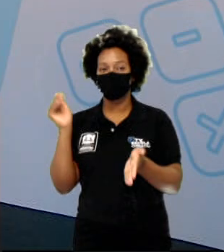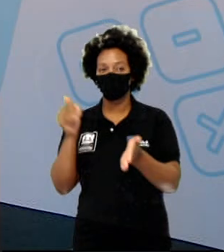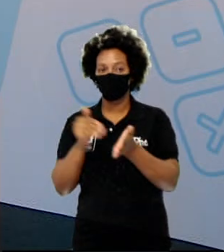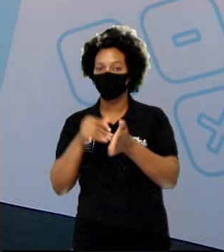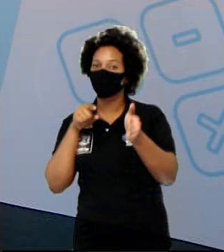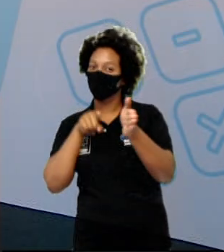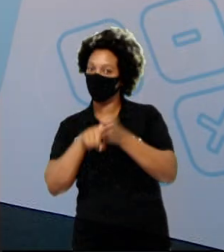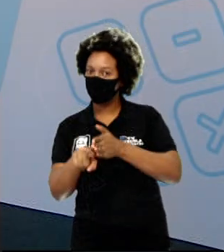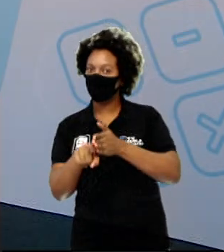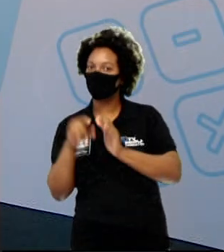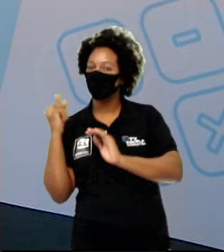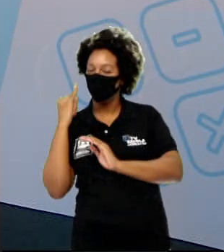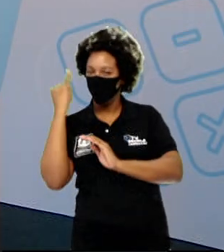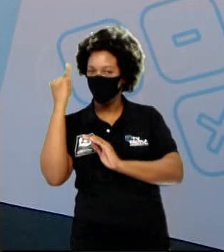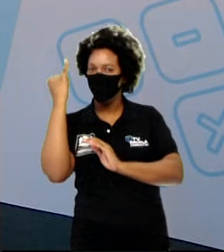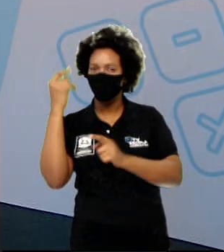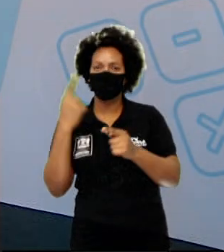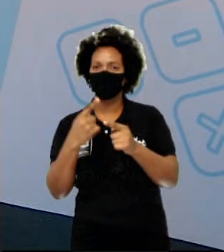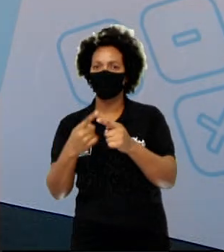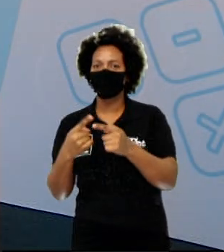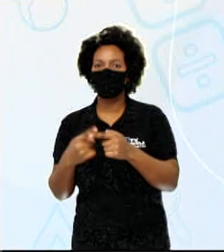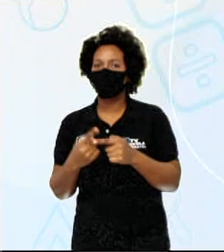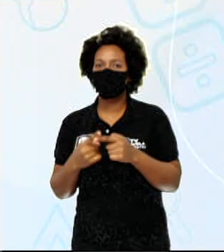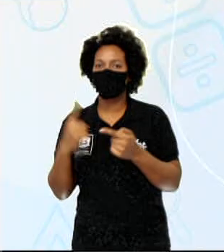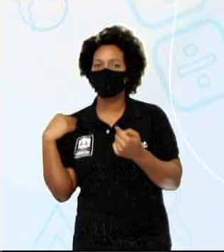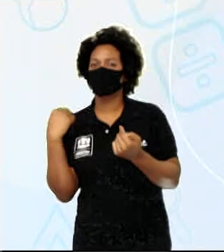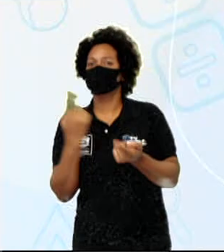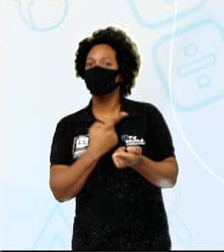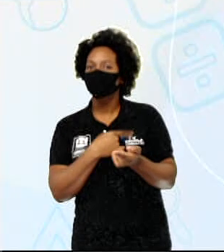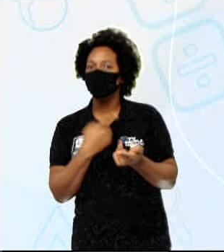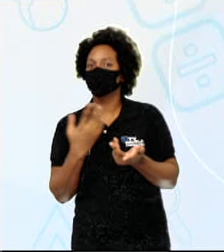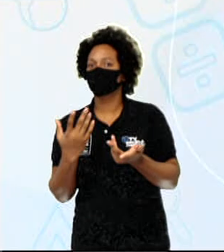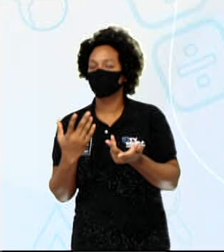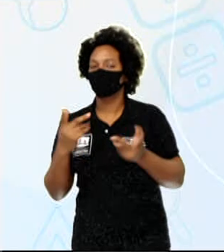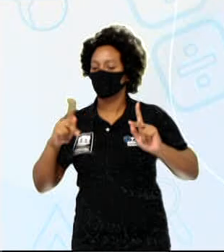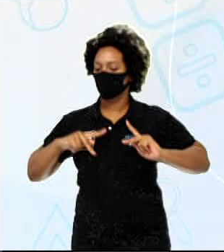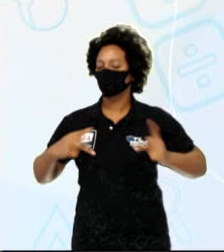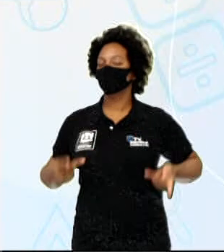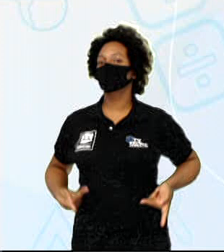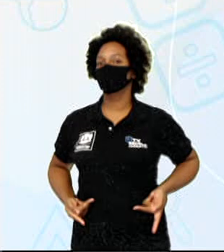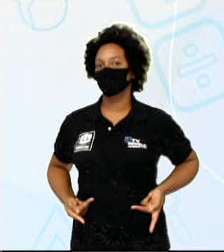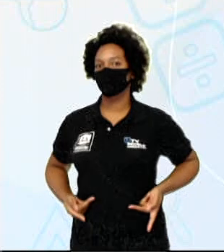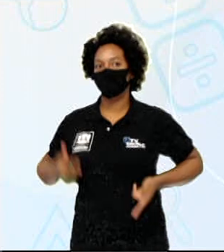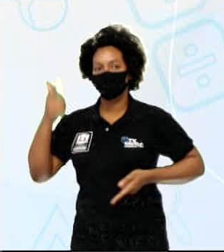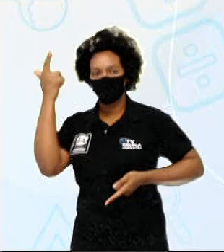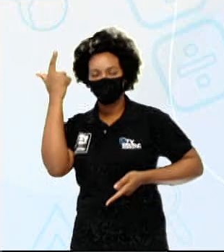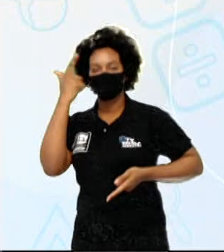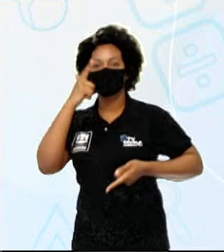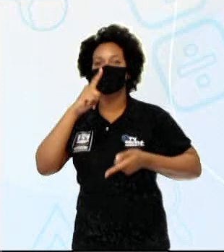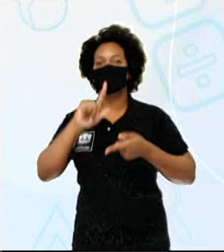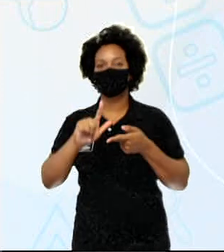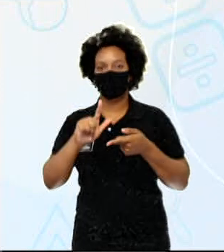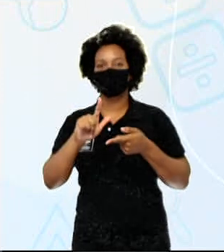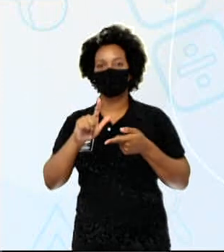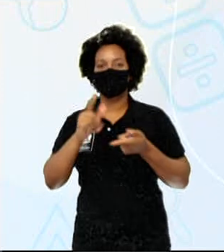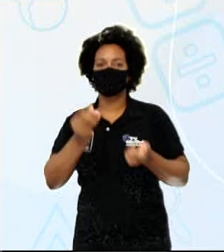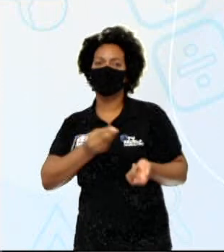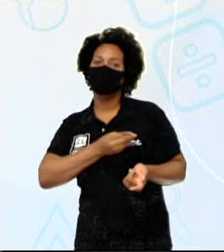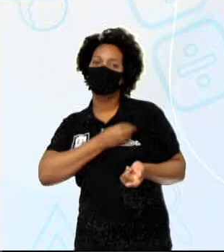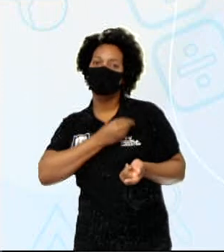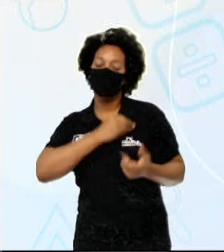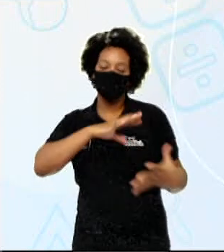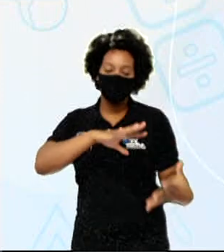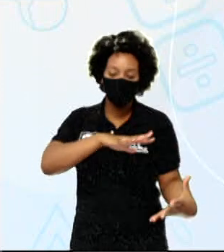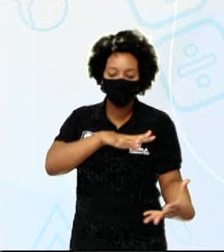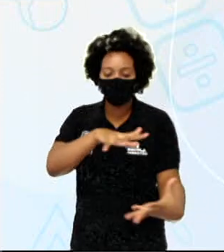um fato importantíssimo. Por que nós, os homo sapiens, conseguimos sobreviver na